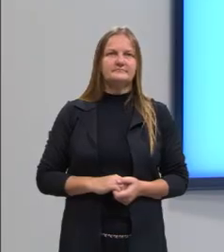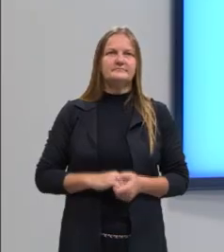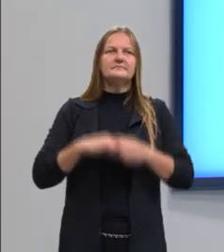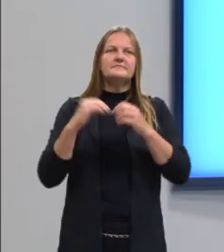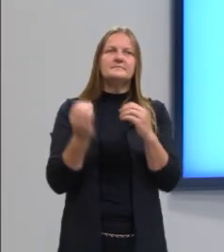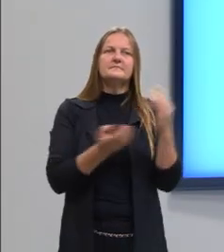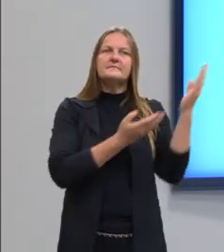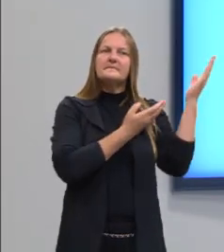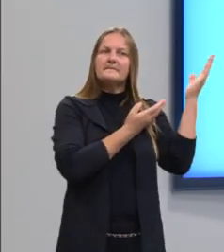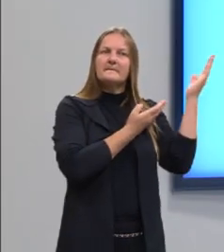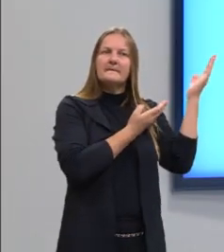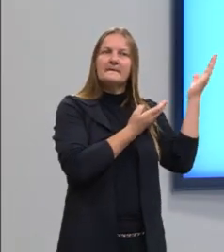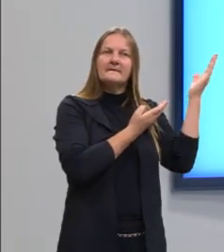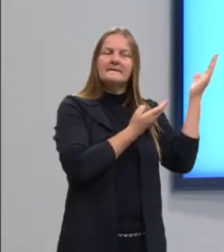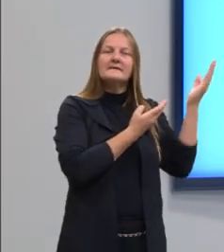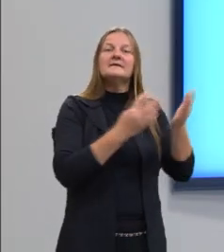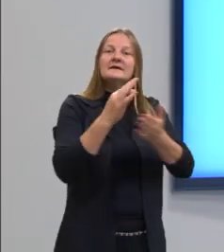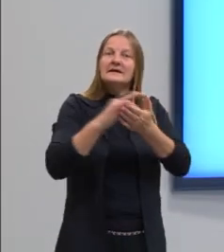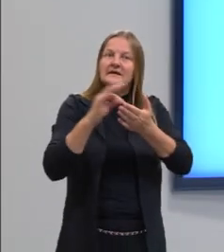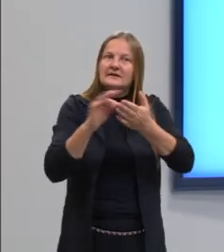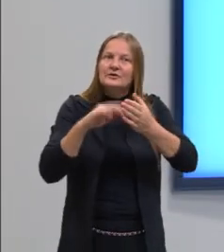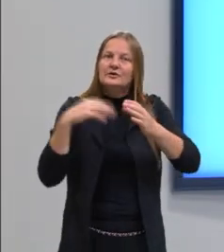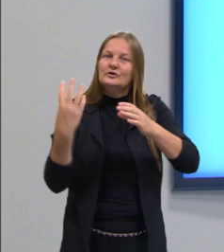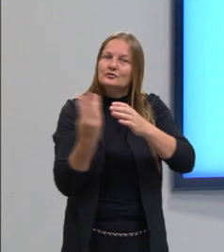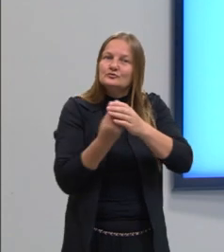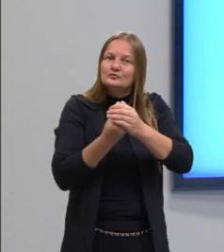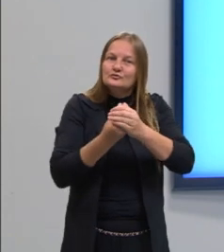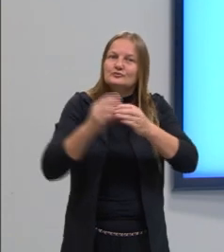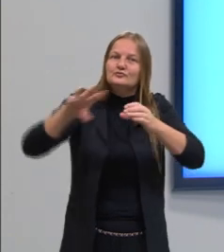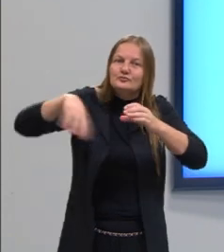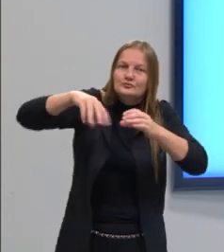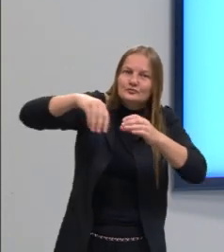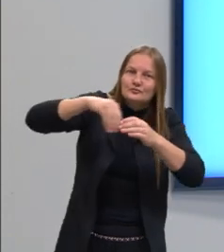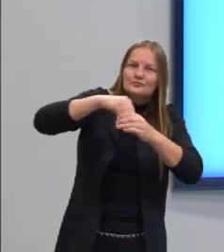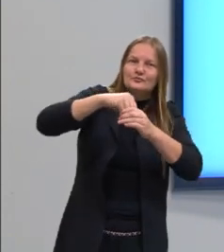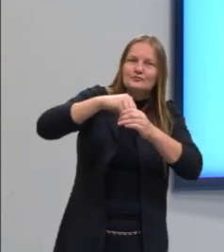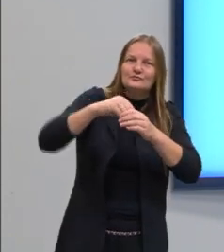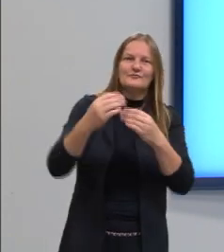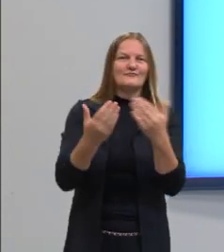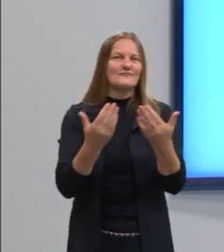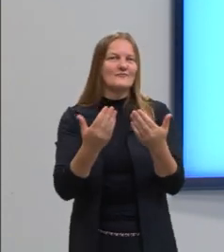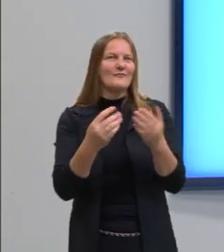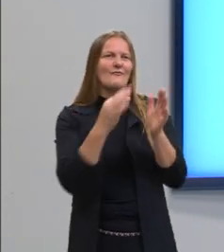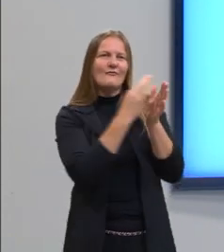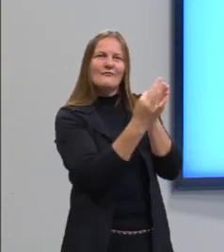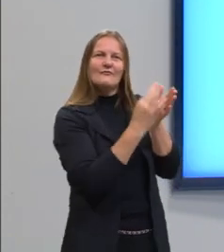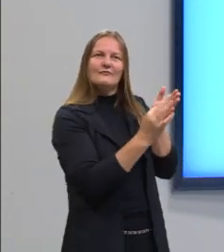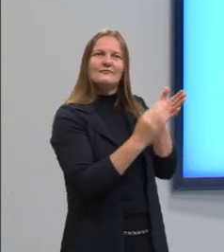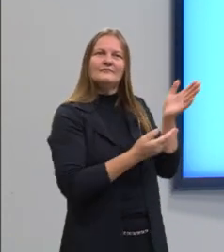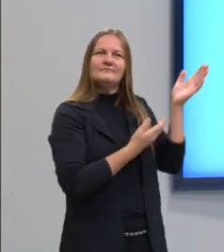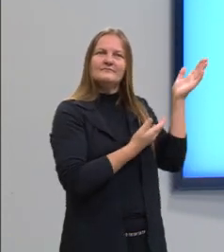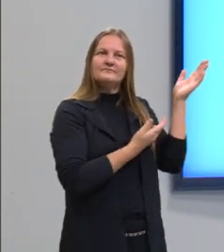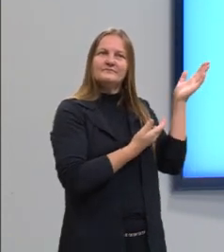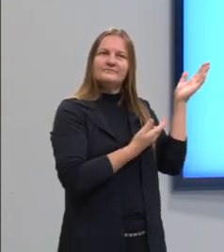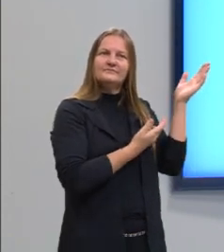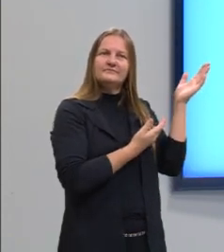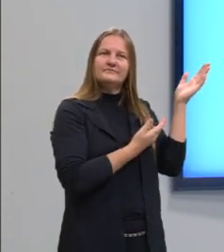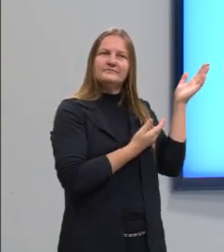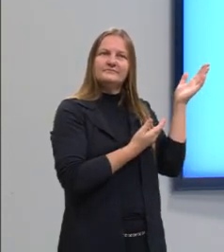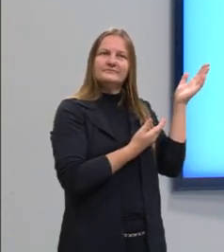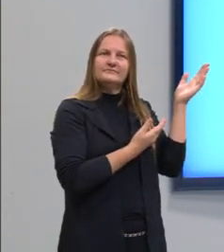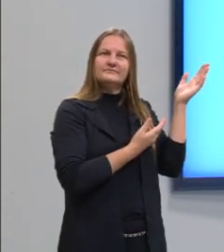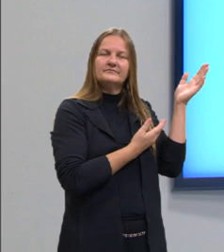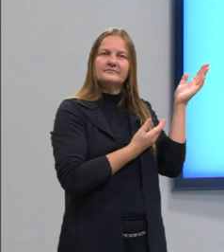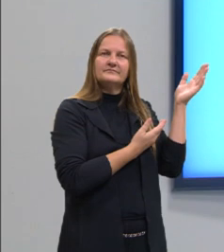E a teoria de conjuntos? A teoria dos conjuntos, então, é o nosso estudo inicial, nesse ano de 2022, ele está associado à teoria de